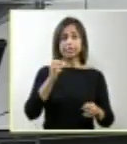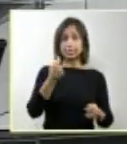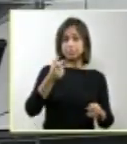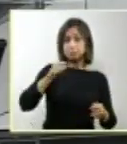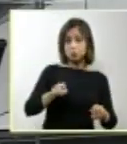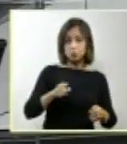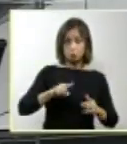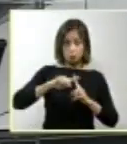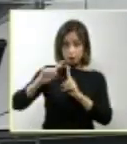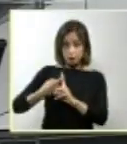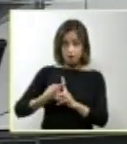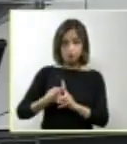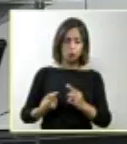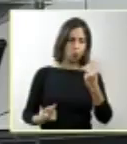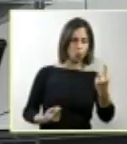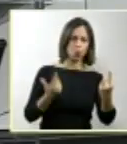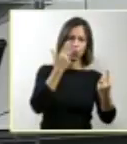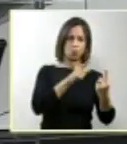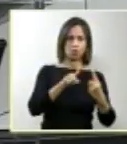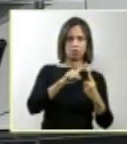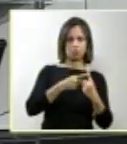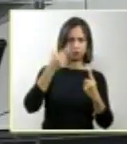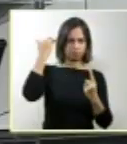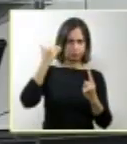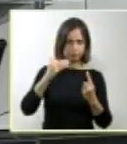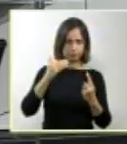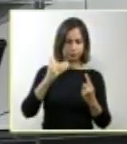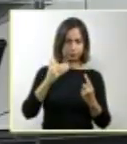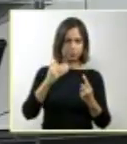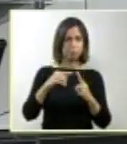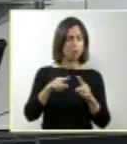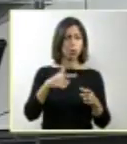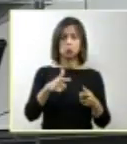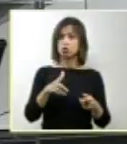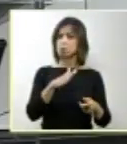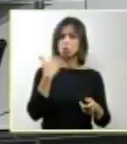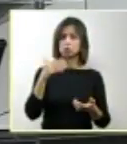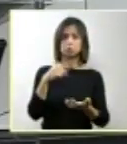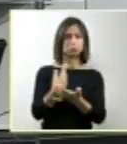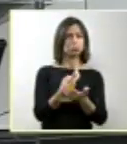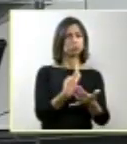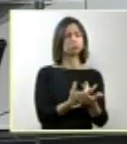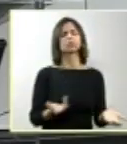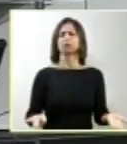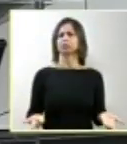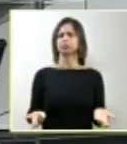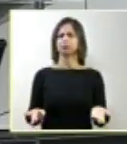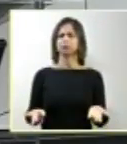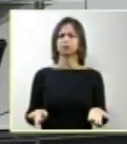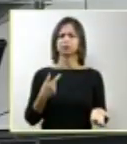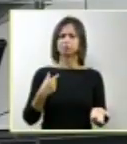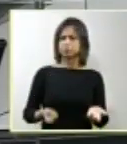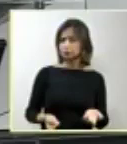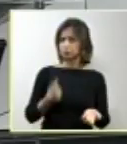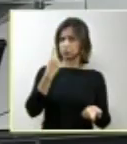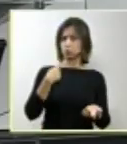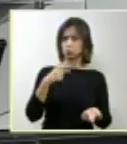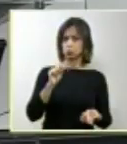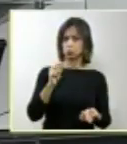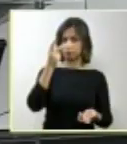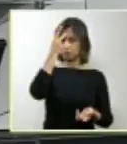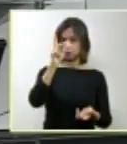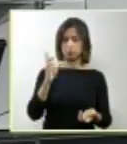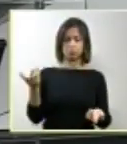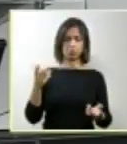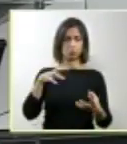causado por isso, causado por isso. E aí, em alguns momentos, o caso mais emblemático hoje para o mundo,